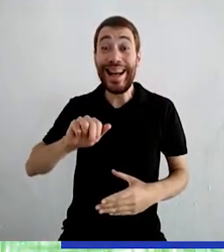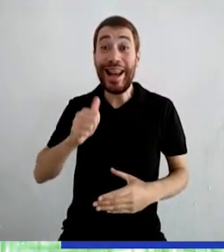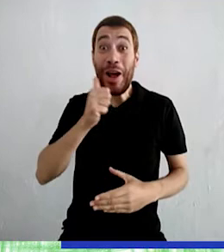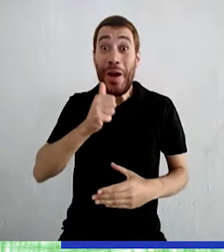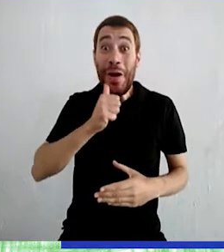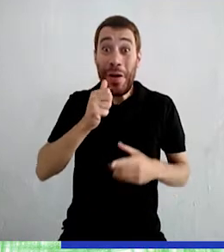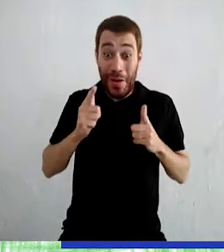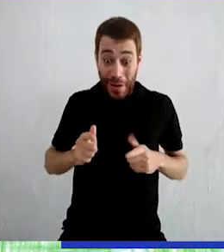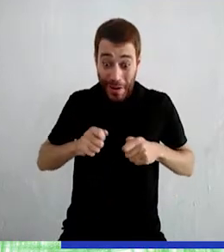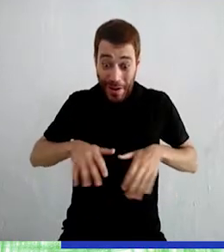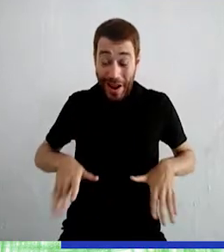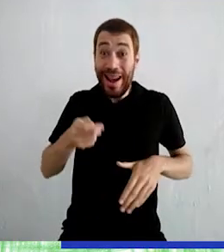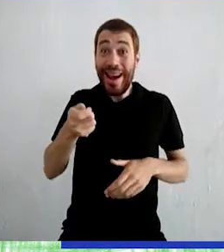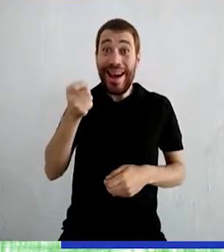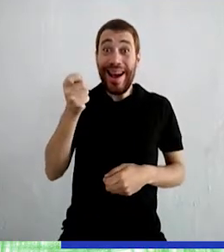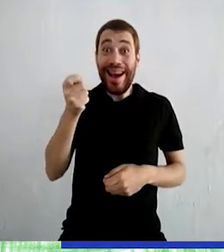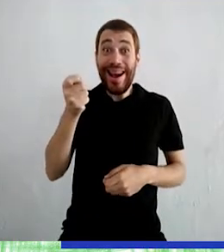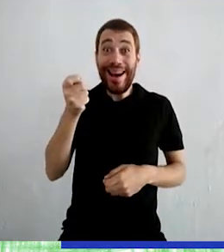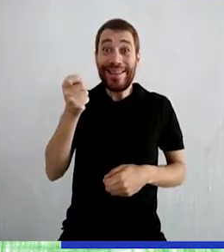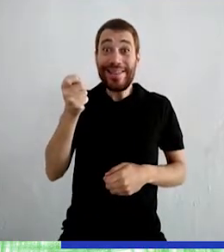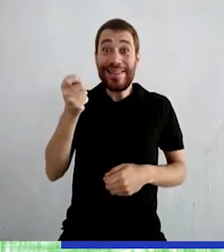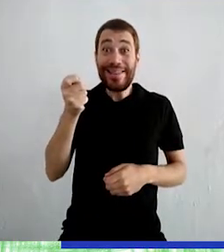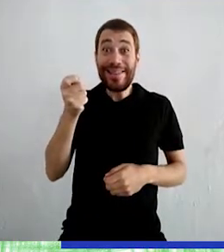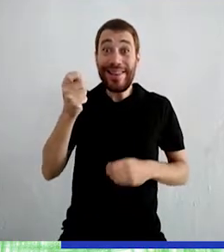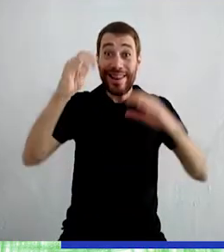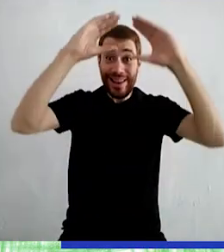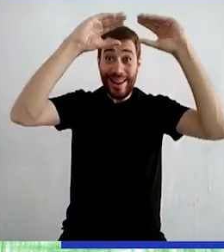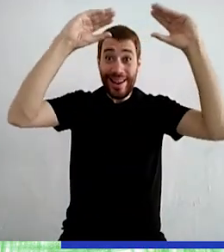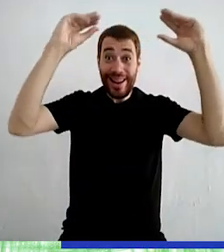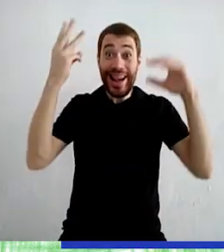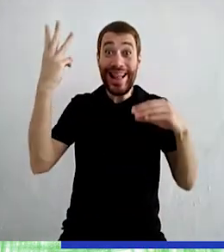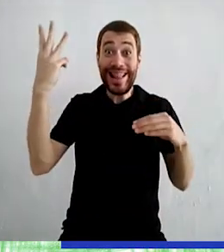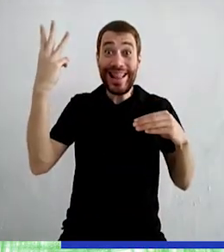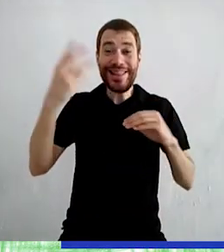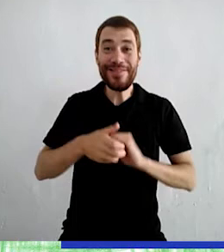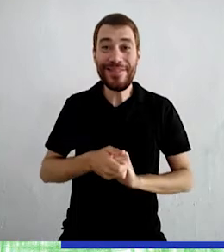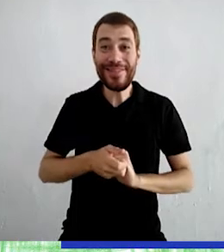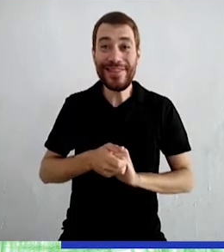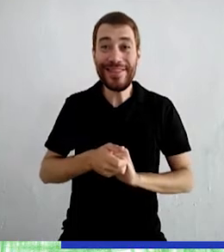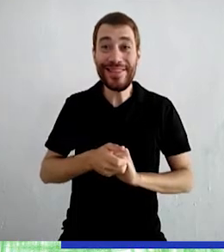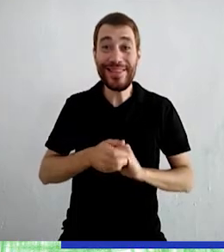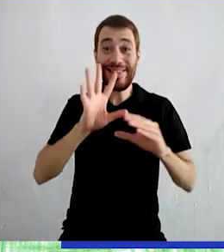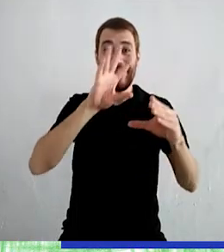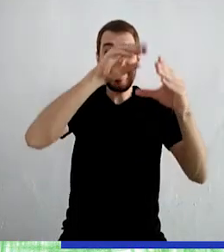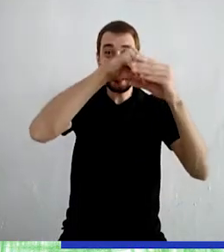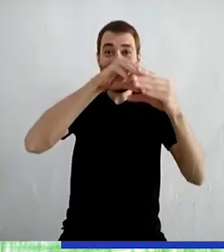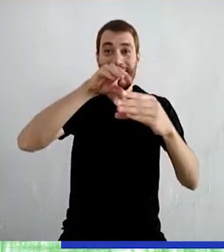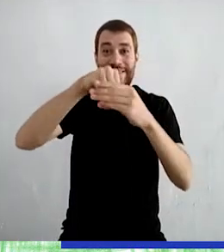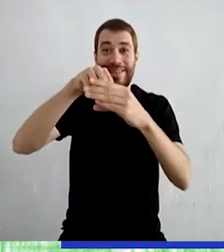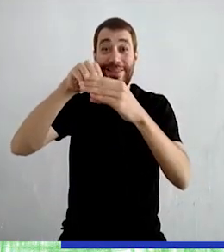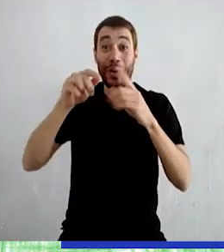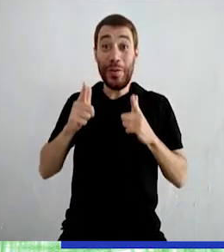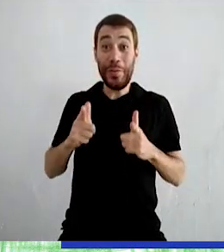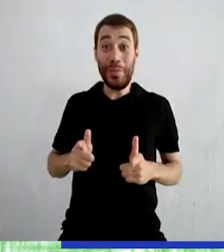moça com um vestido Uma varinha na mão E acima dela três nuvens Dentro de cada uma